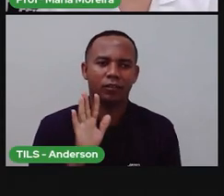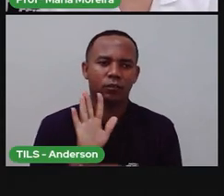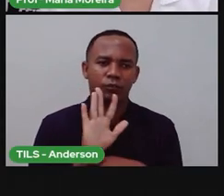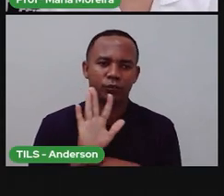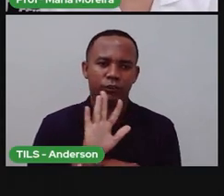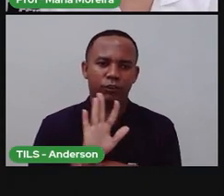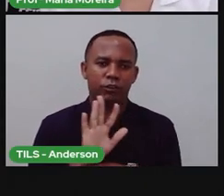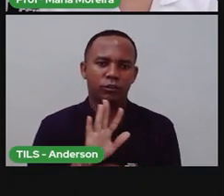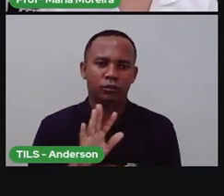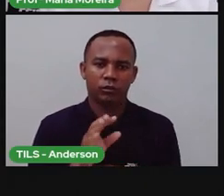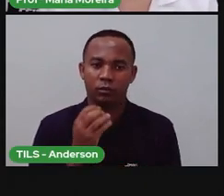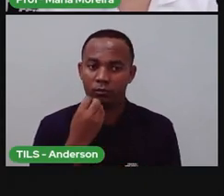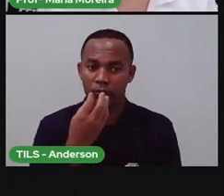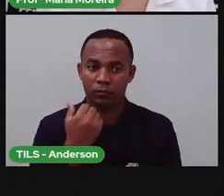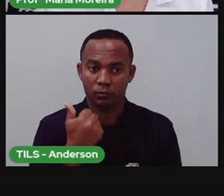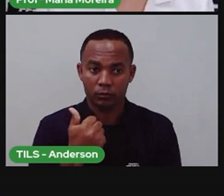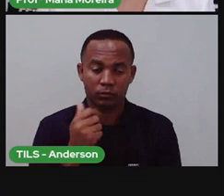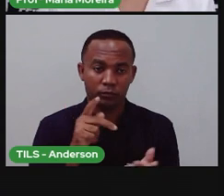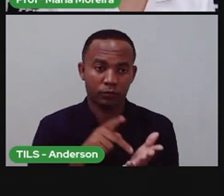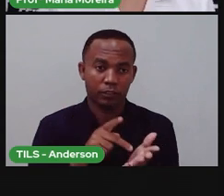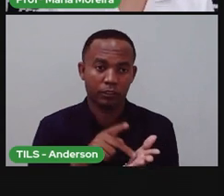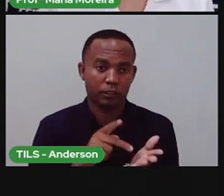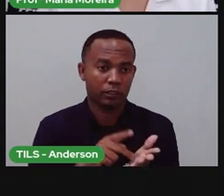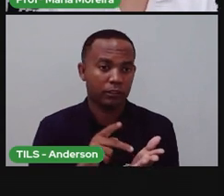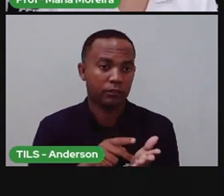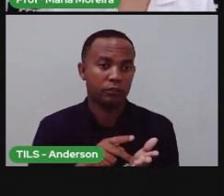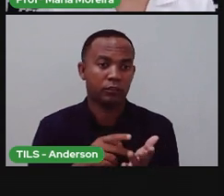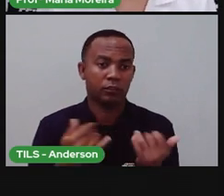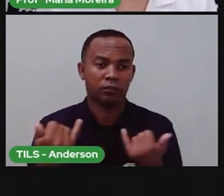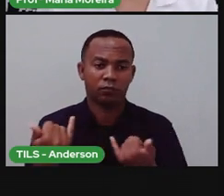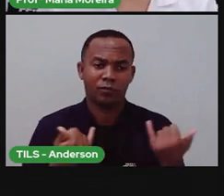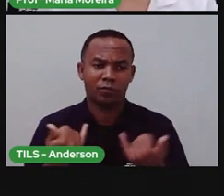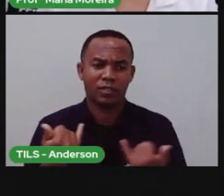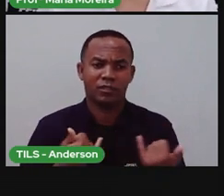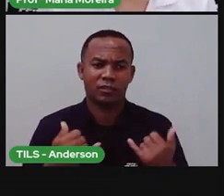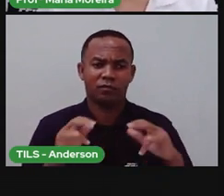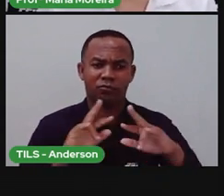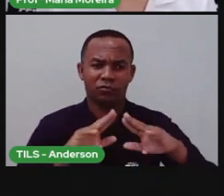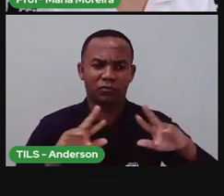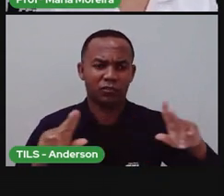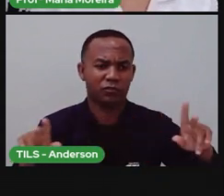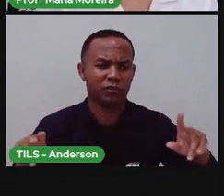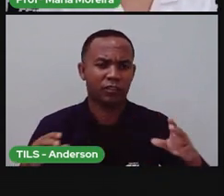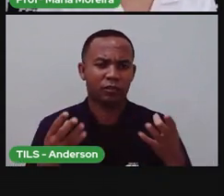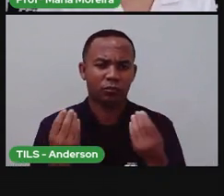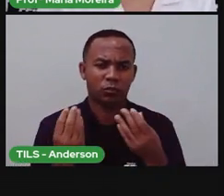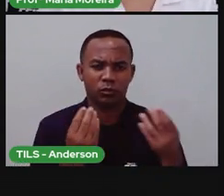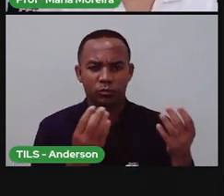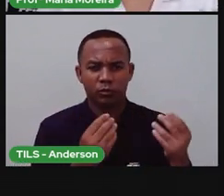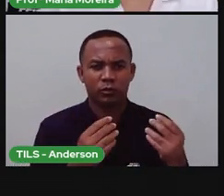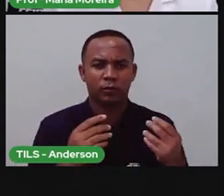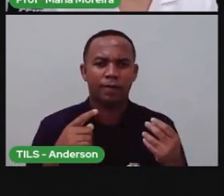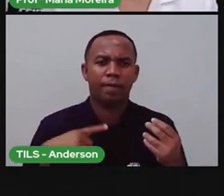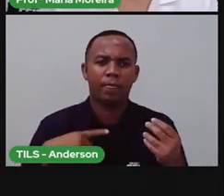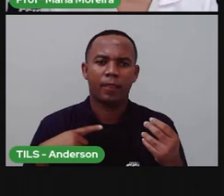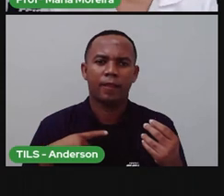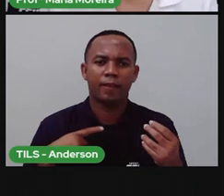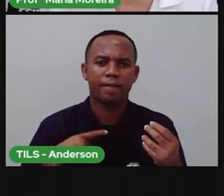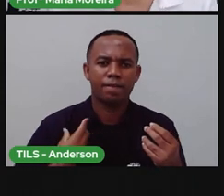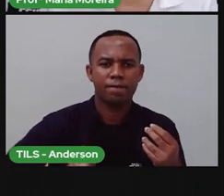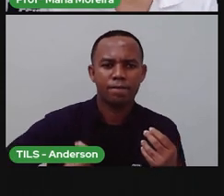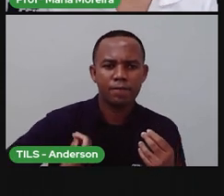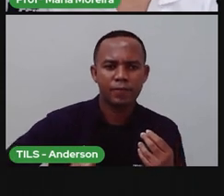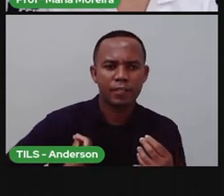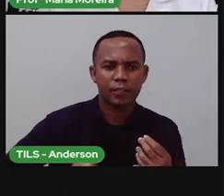durante esse vídeo, na verdade, ele traz várias informações que a Pró, inclusive, já tinha passado para vocês, que eram sobre os seres vivos e os seres